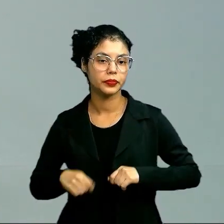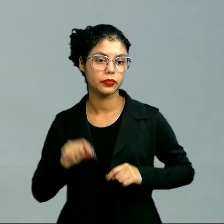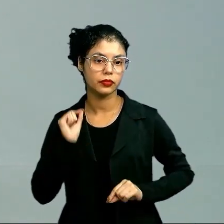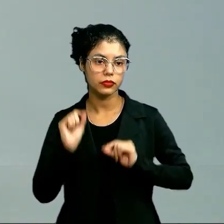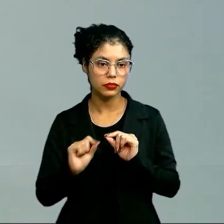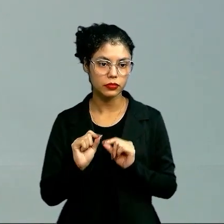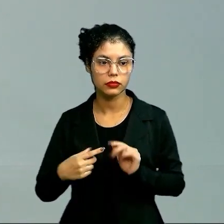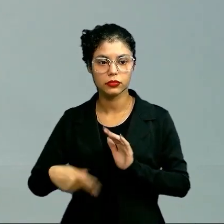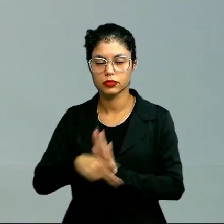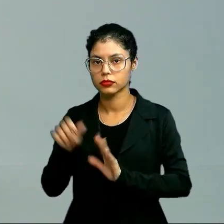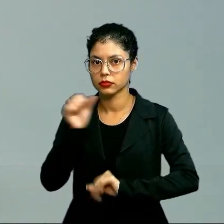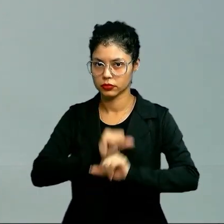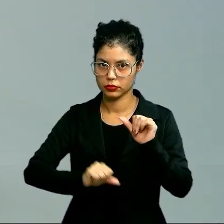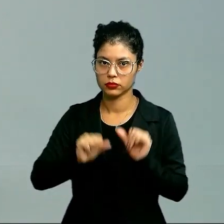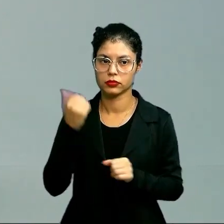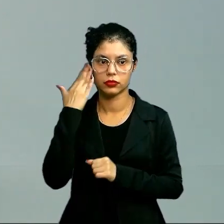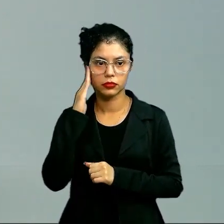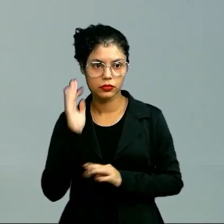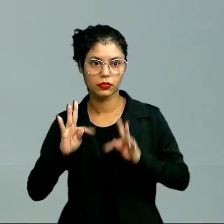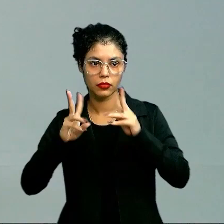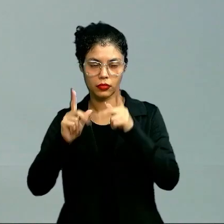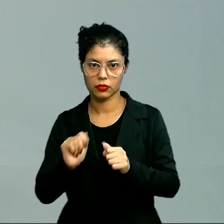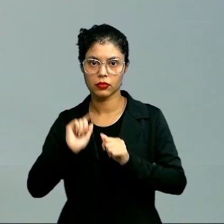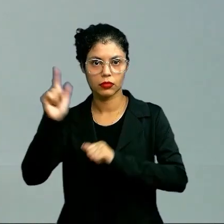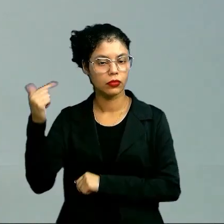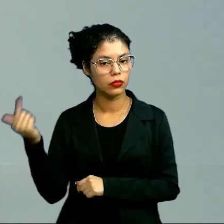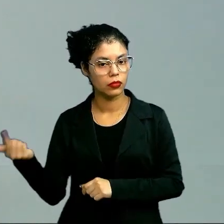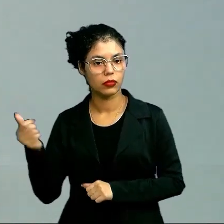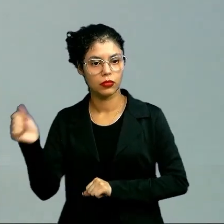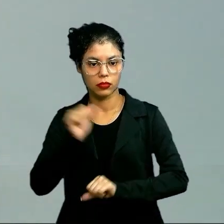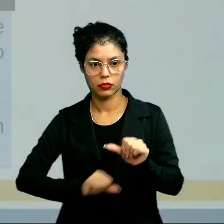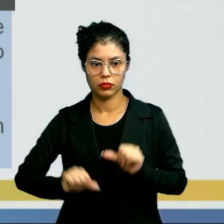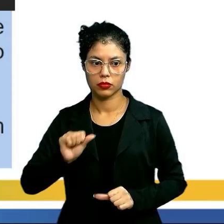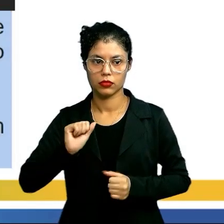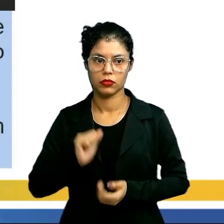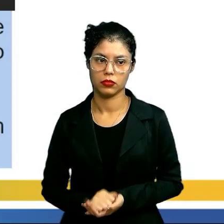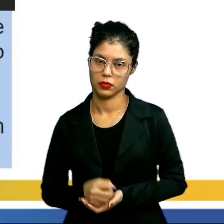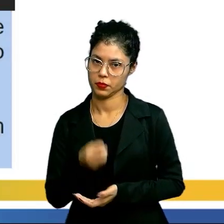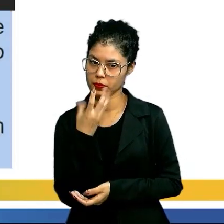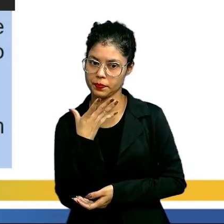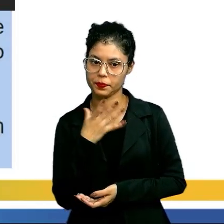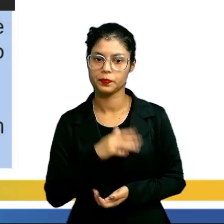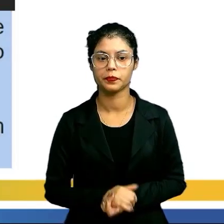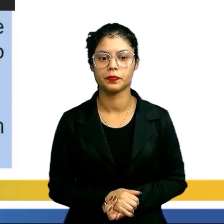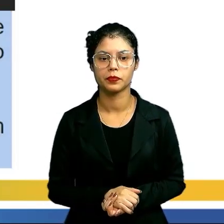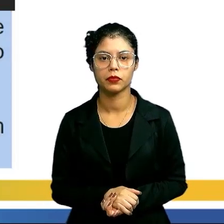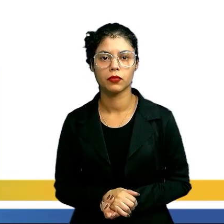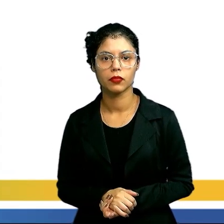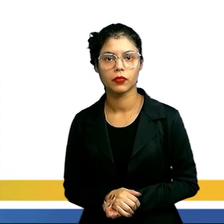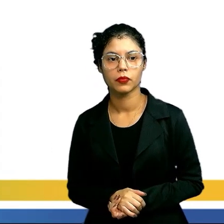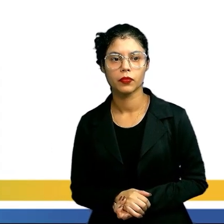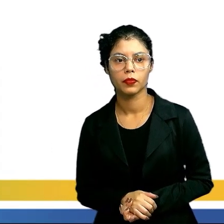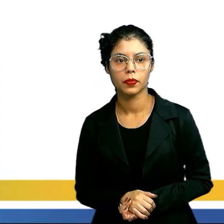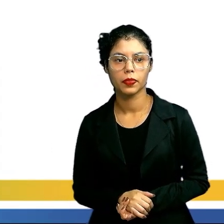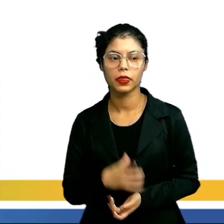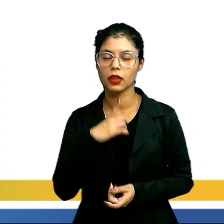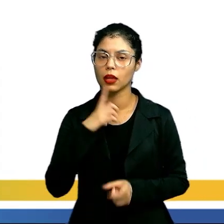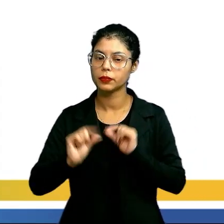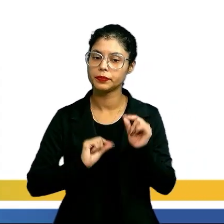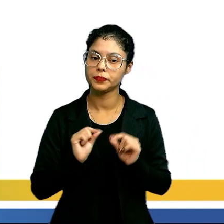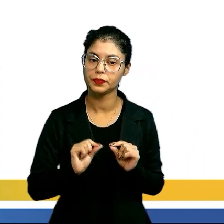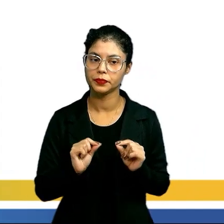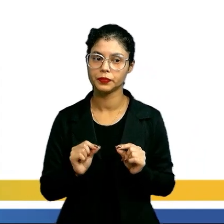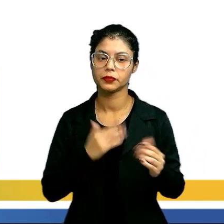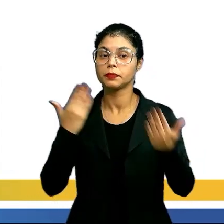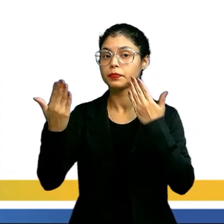precisa contrapor os nossos interesses aos dos outros, e vice-versa. Bom, então, temos, então,